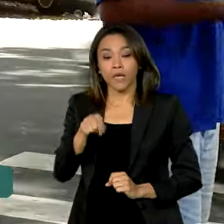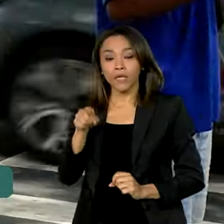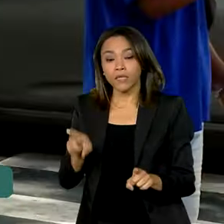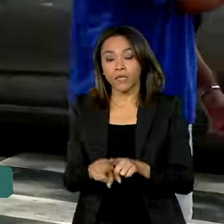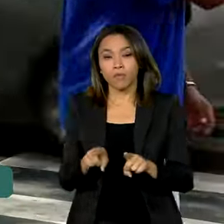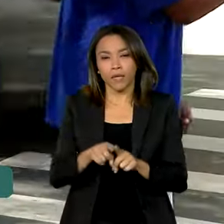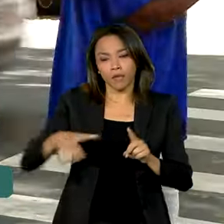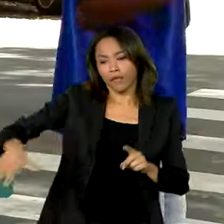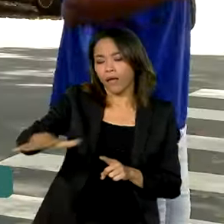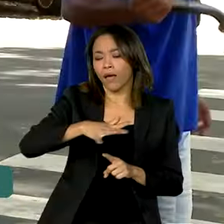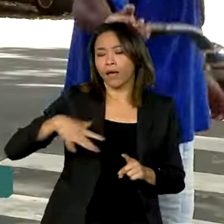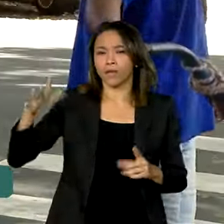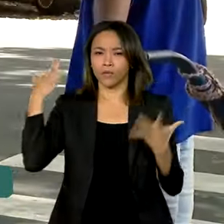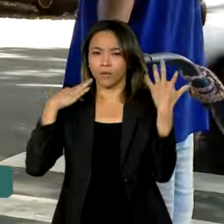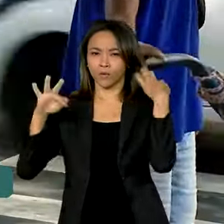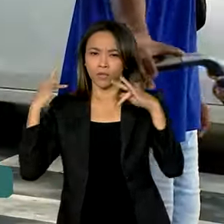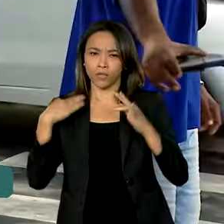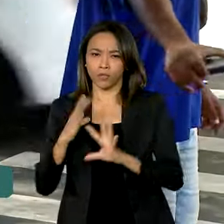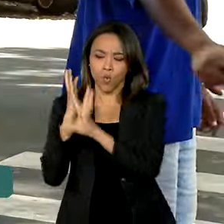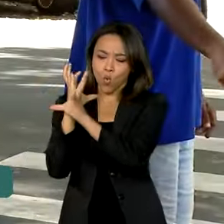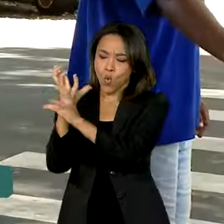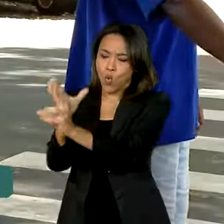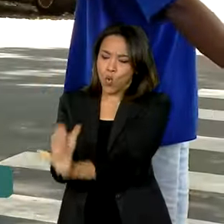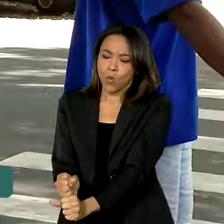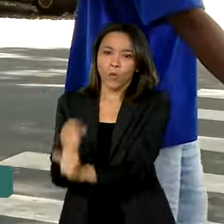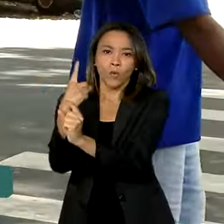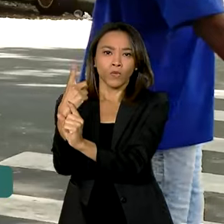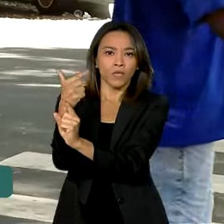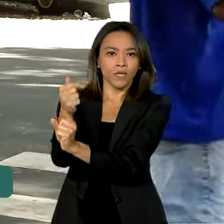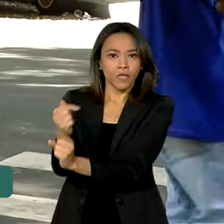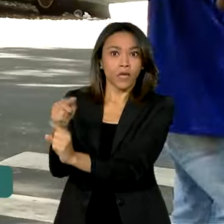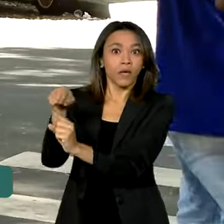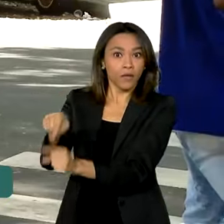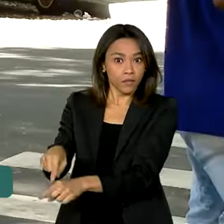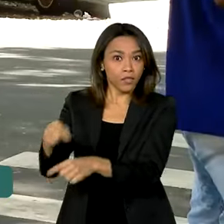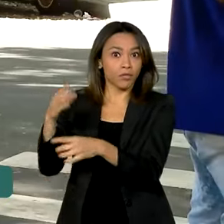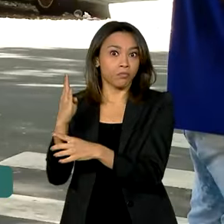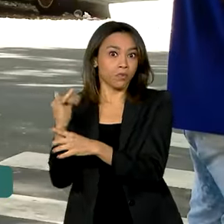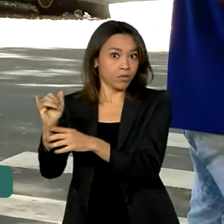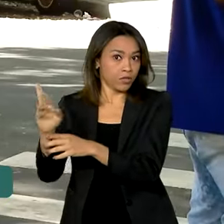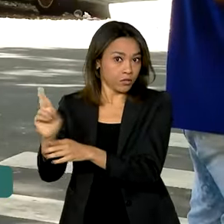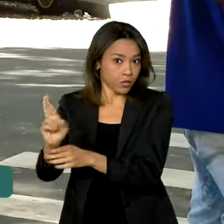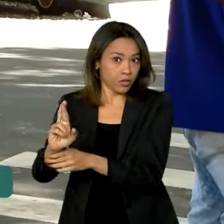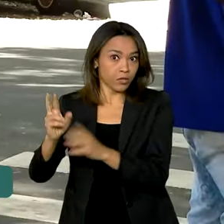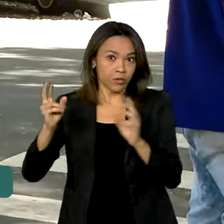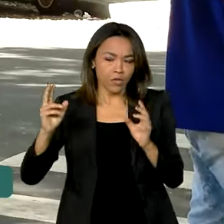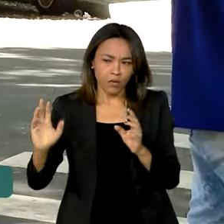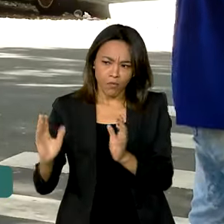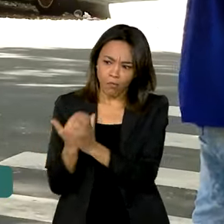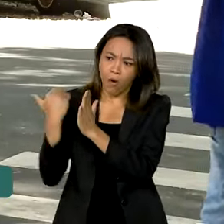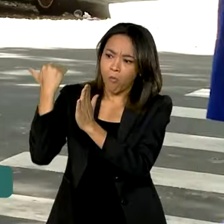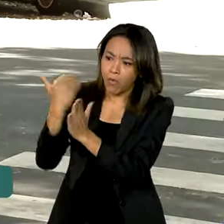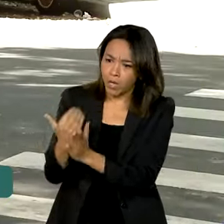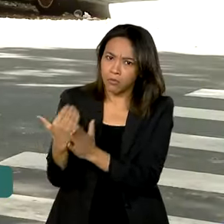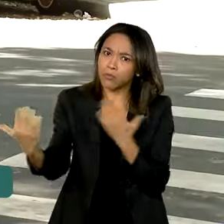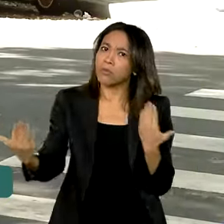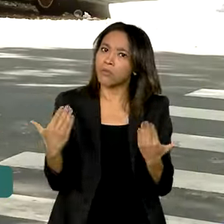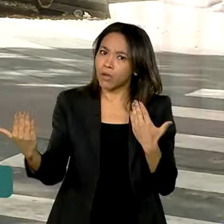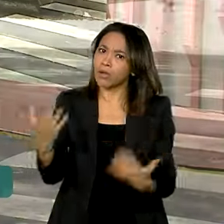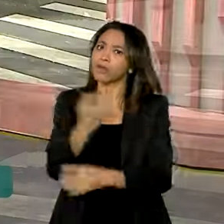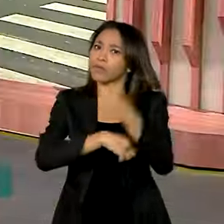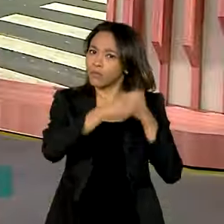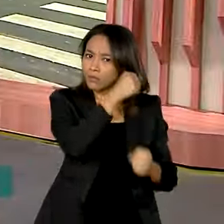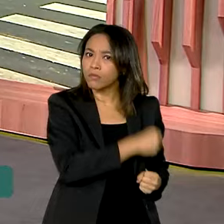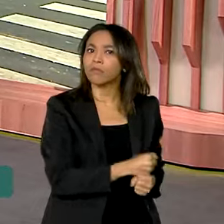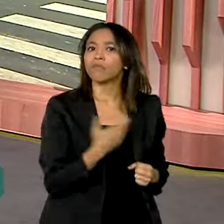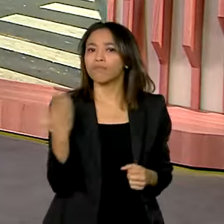o setor de turismo faturou 17 bilhões de reais, aumento de 2% em relação ao mesmo período do ano anterior. A